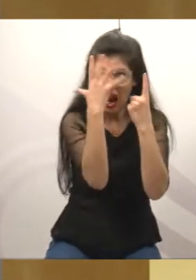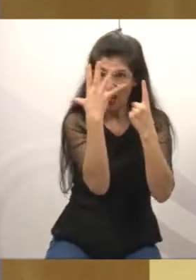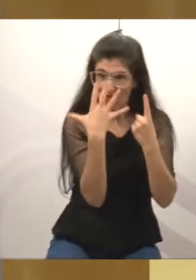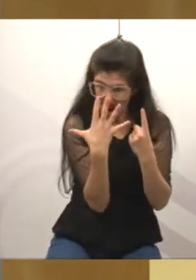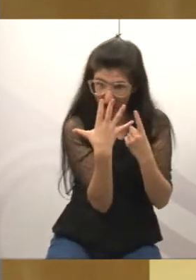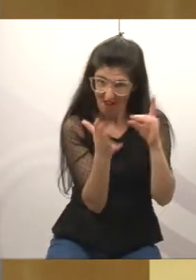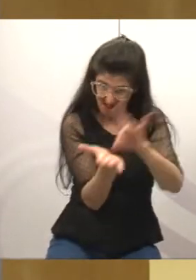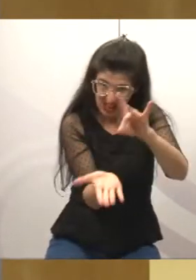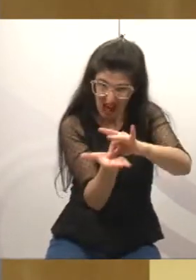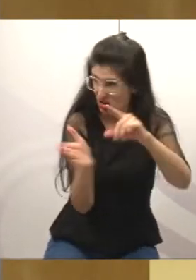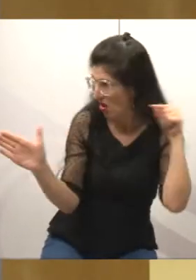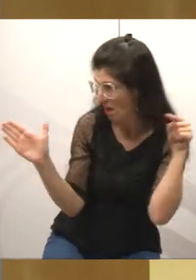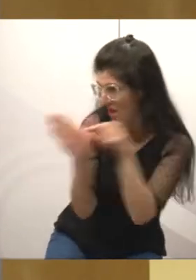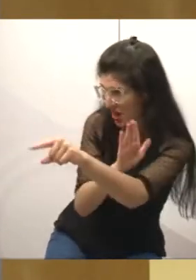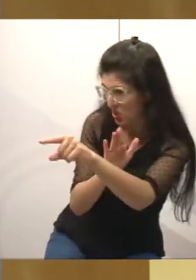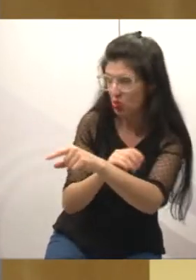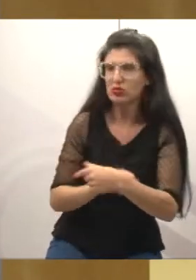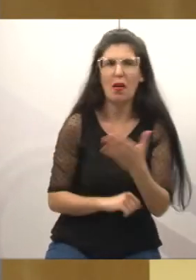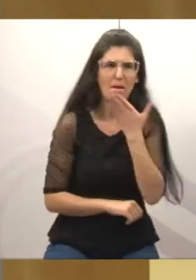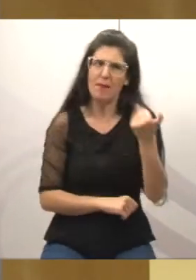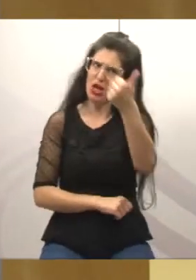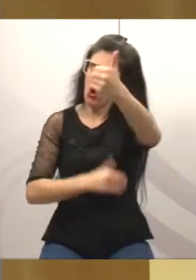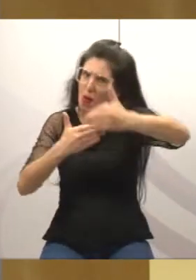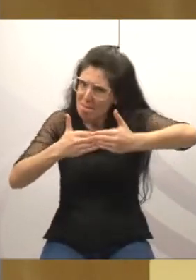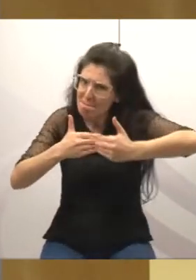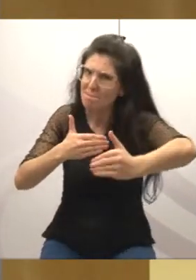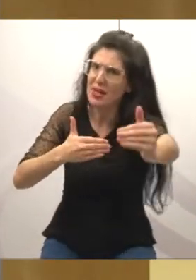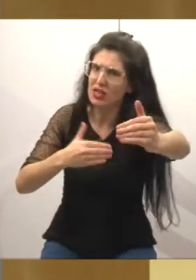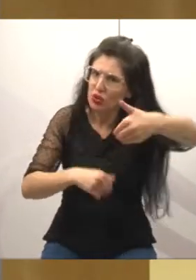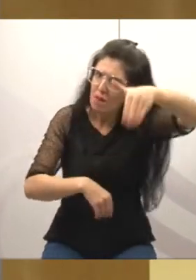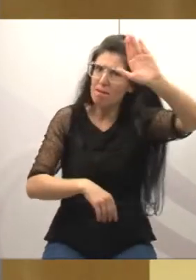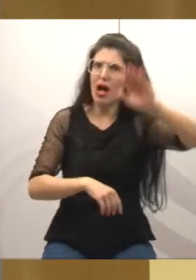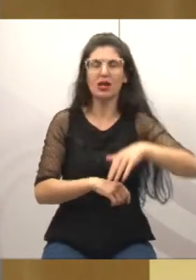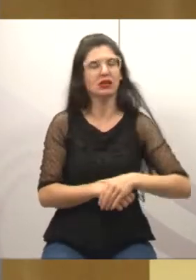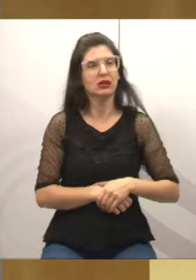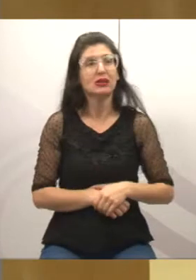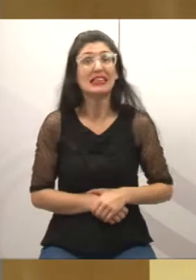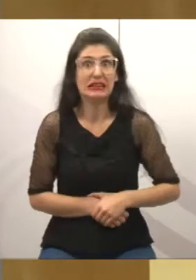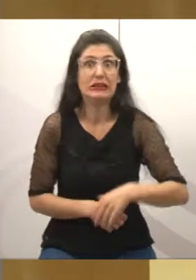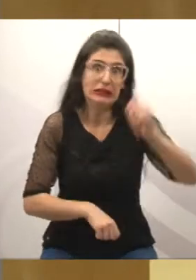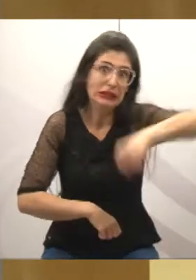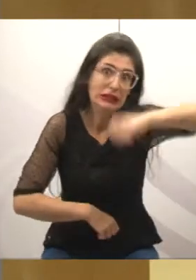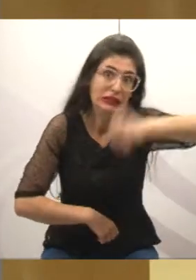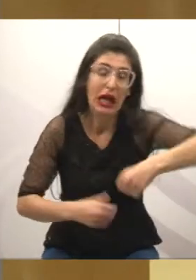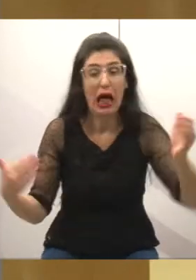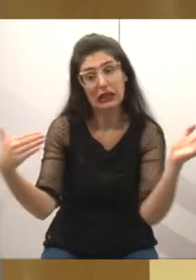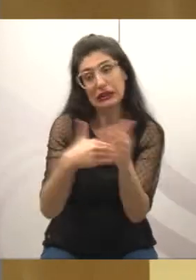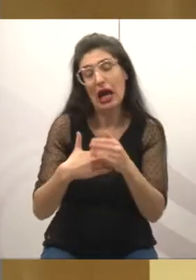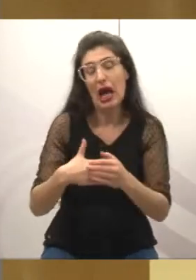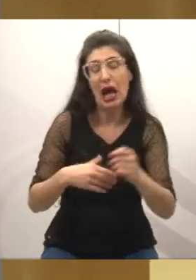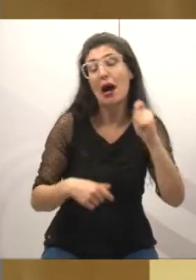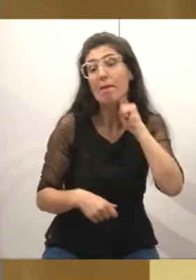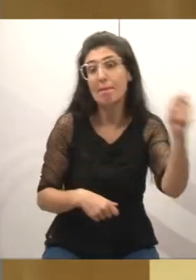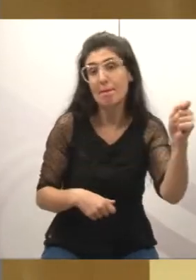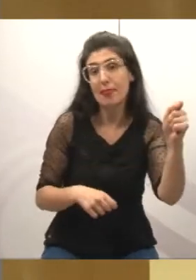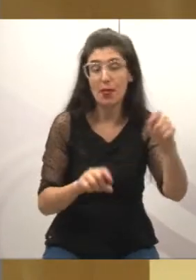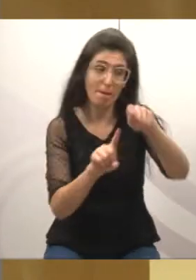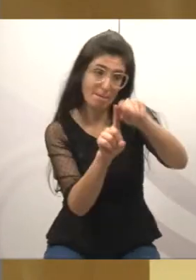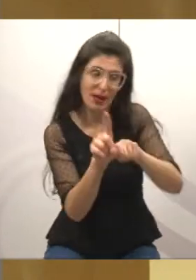Vamos estabelecer um prazo maior? Vamos, então. Colocamos para abril. E ontem eu